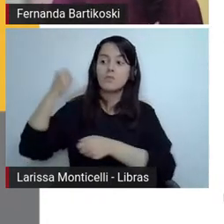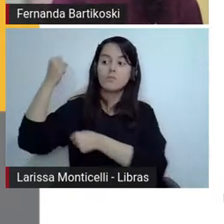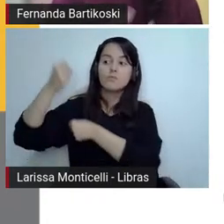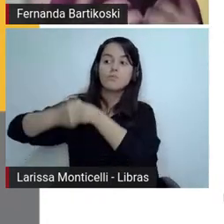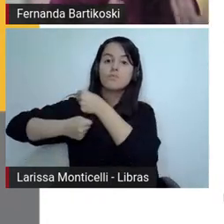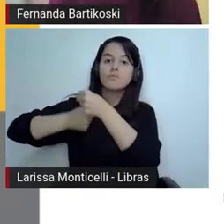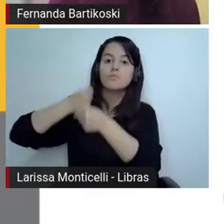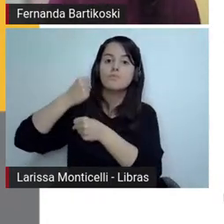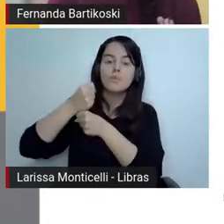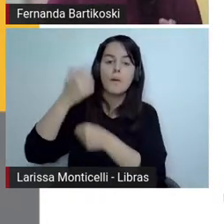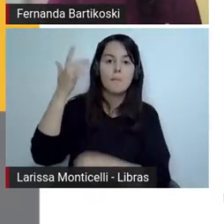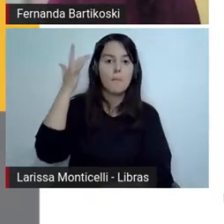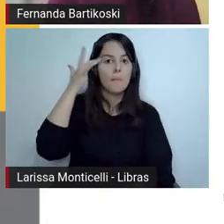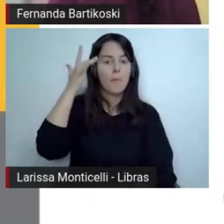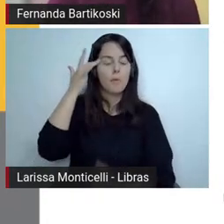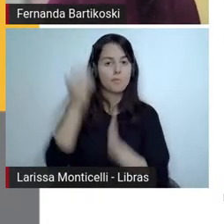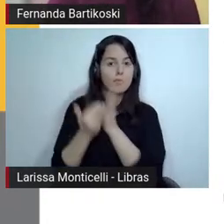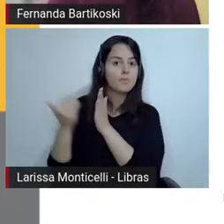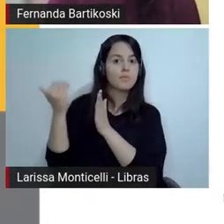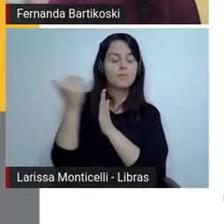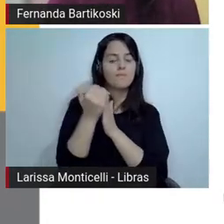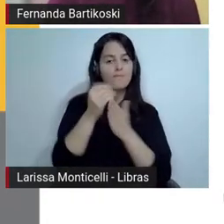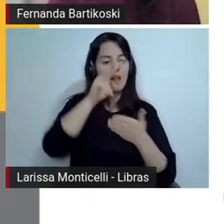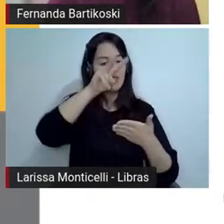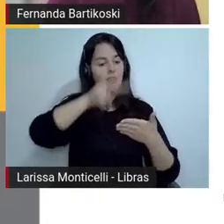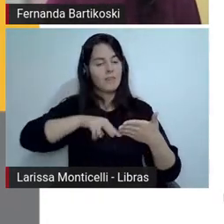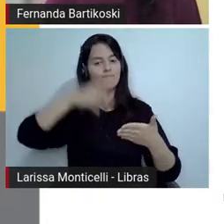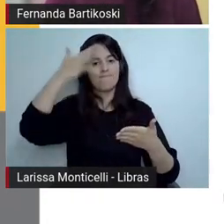os alunos podem refletir sobre essa questão